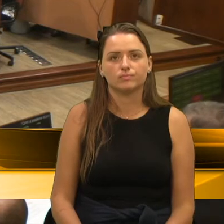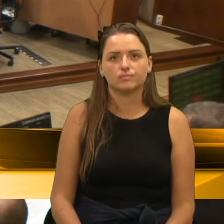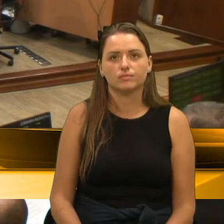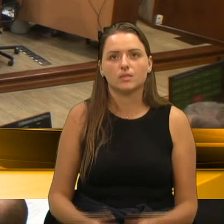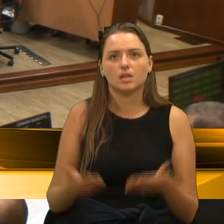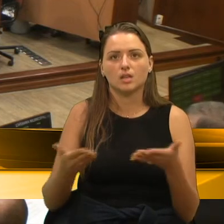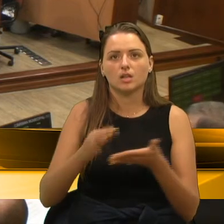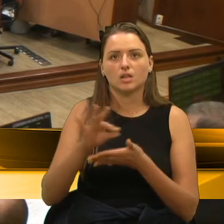Próximo inscrito, o vereador Marcos.